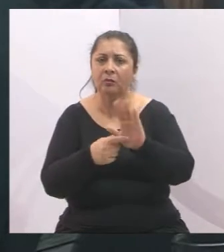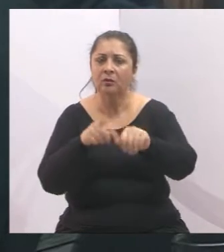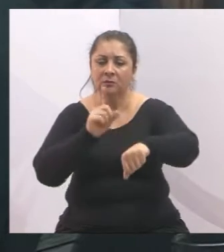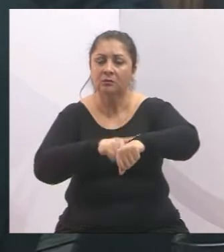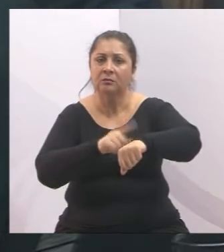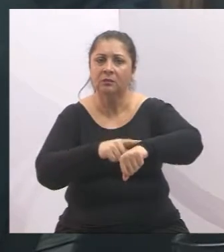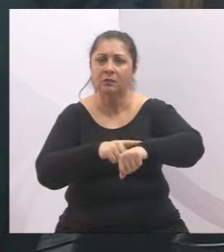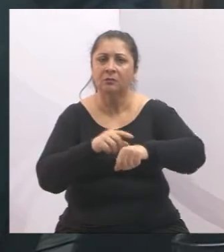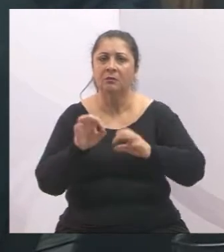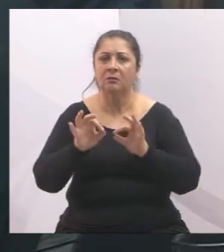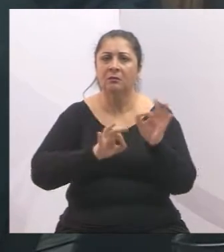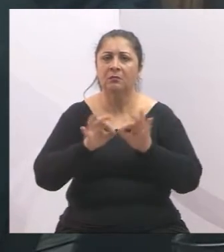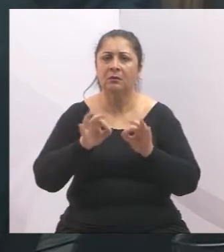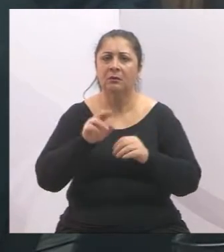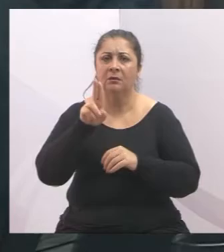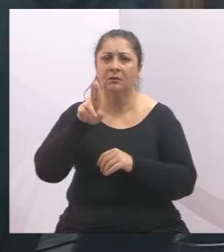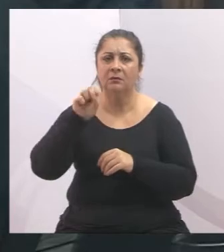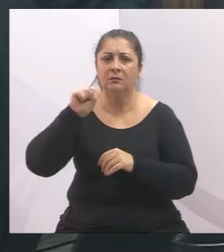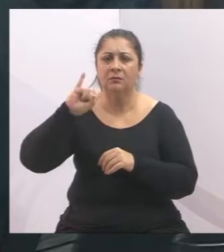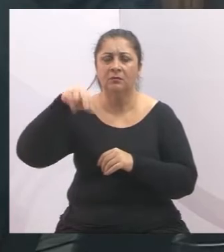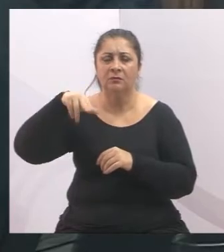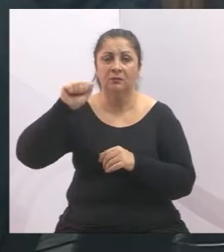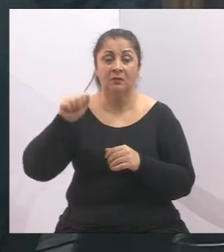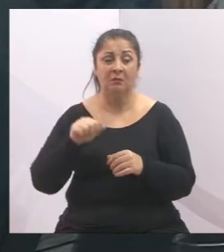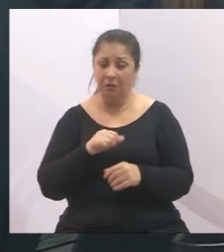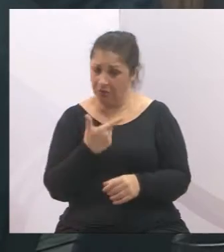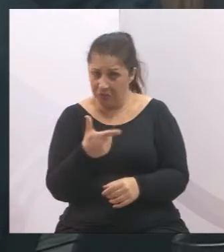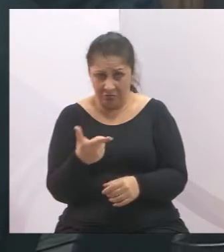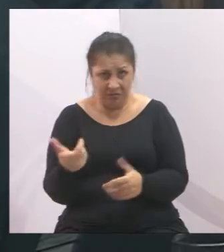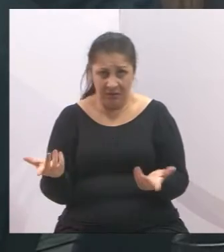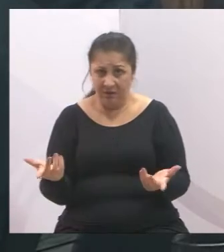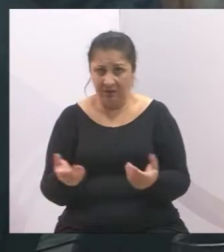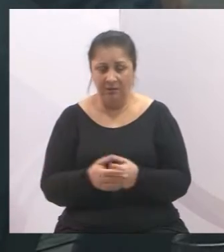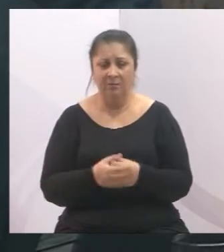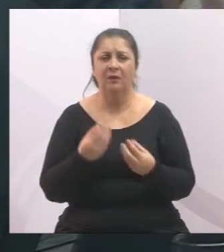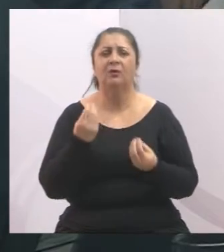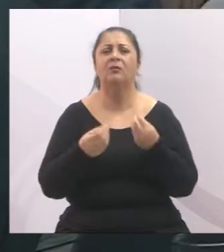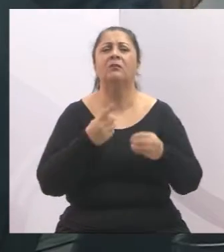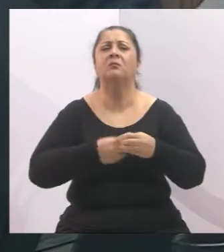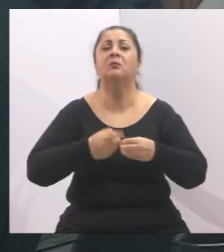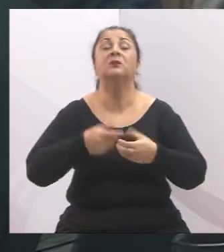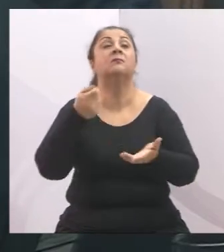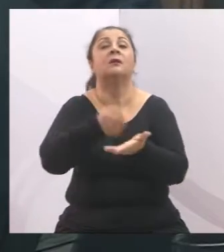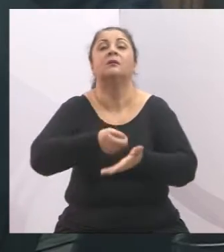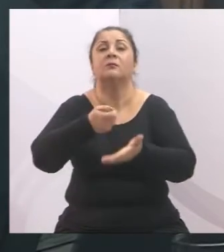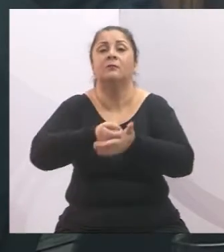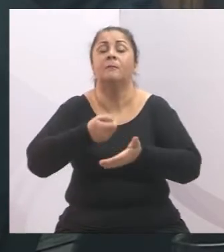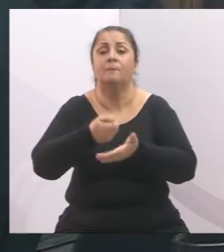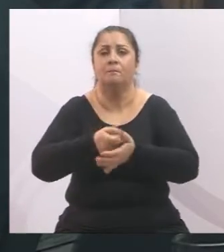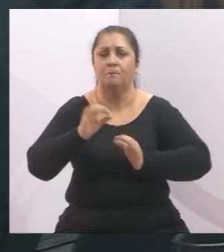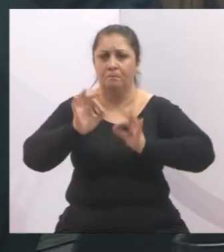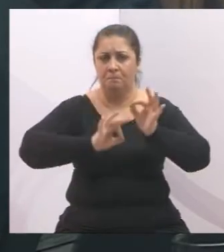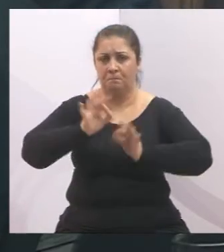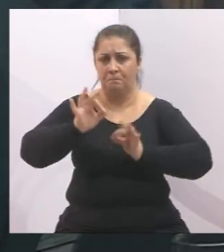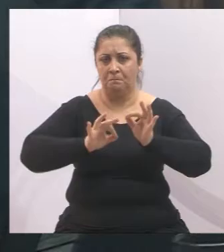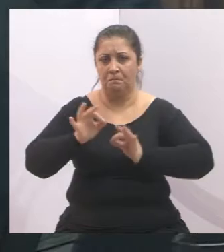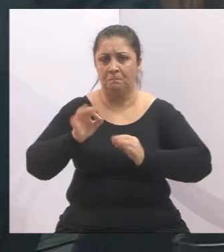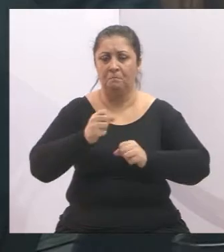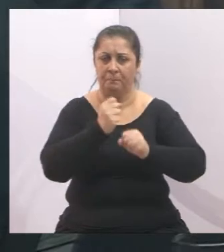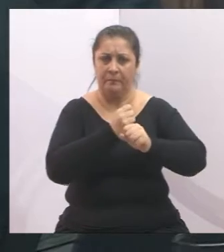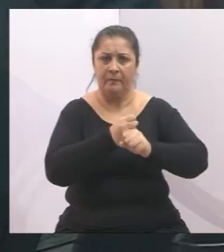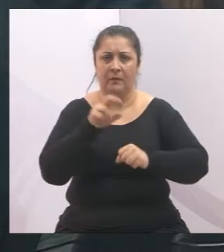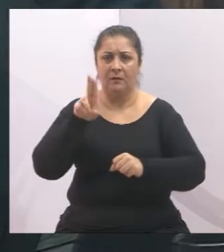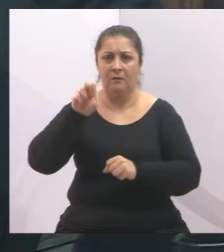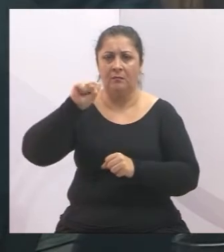usina seja instalada. Portanto, se não há prazo, como o município vai cobrar a instalação dessa usina?